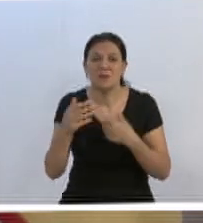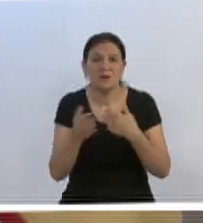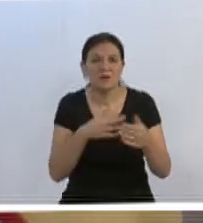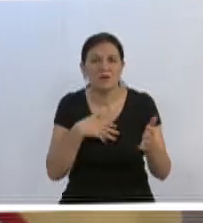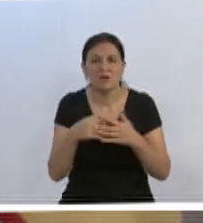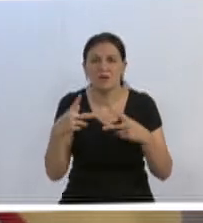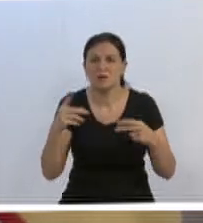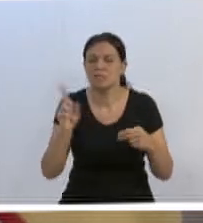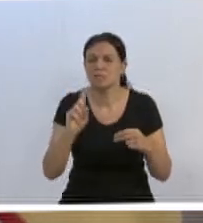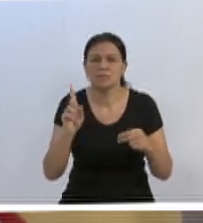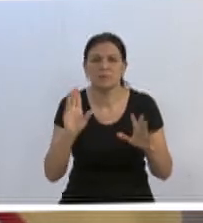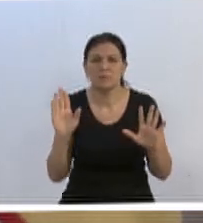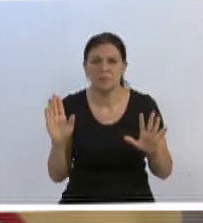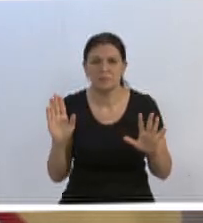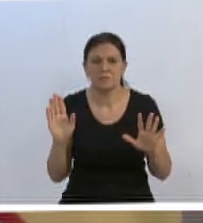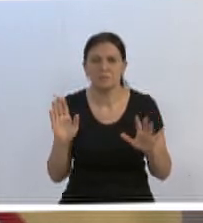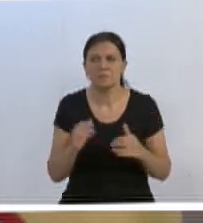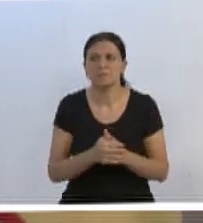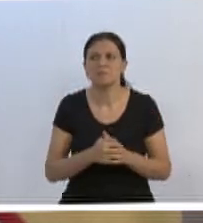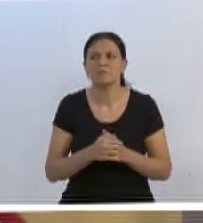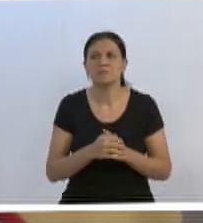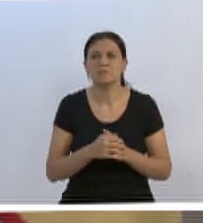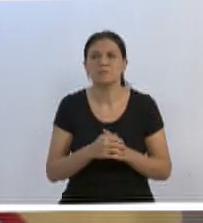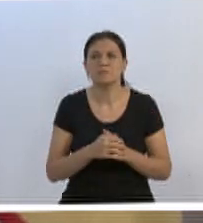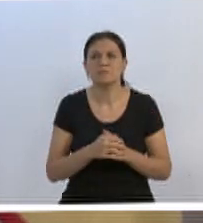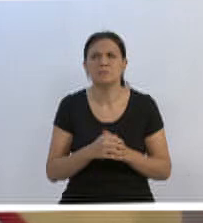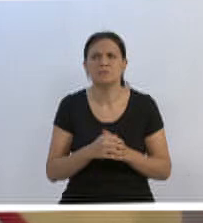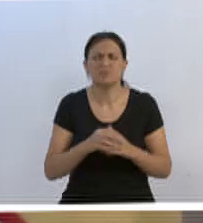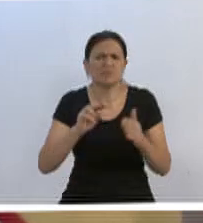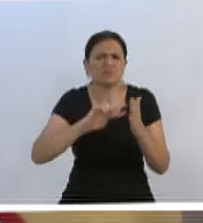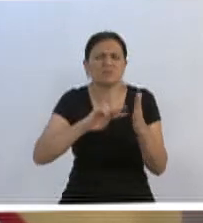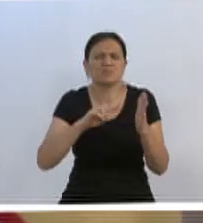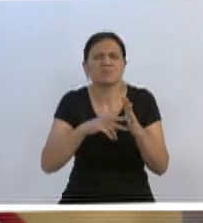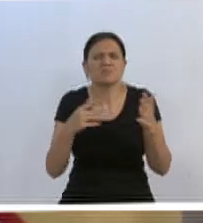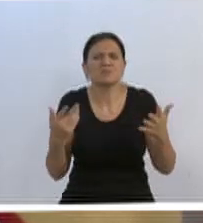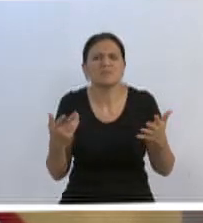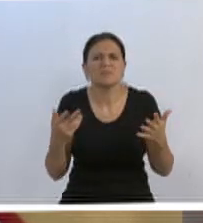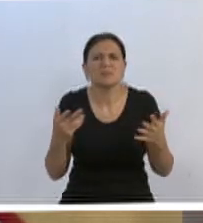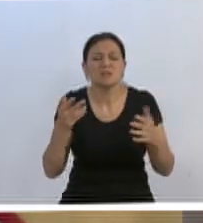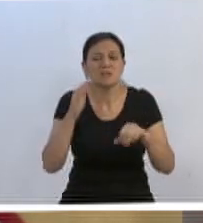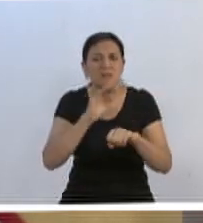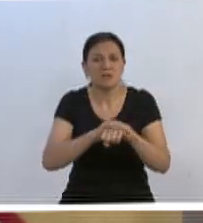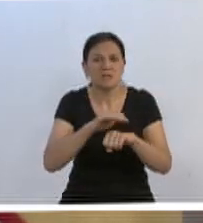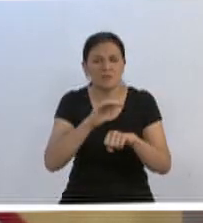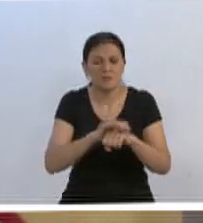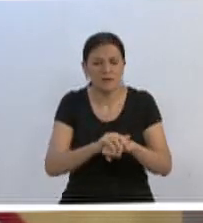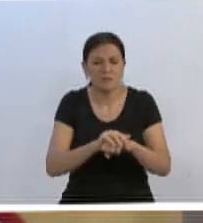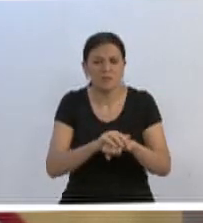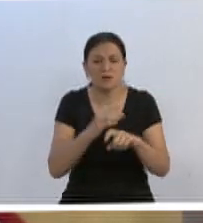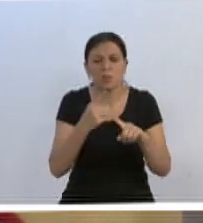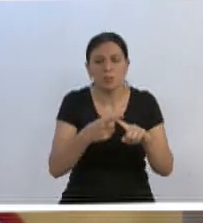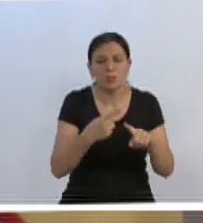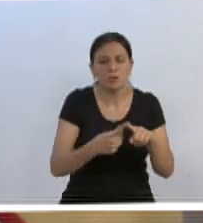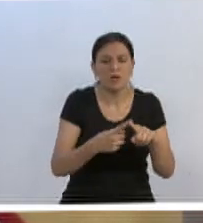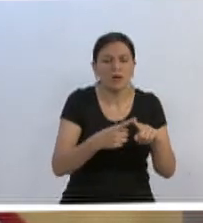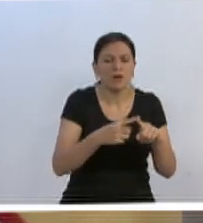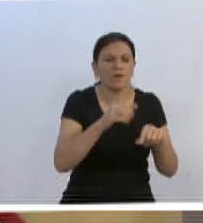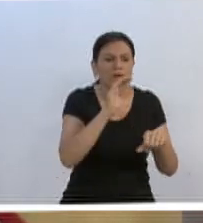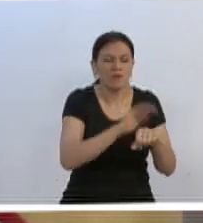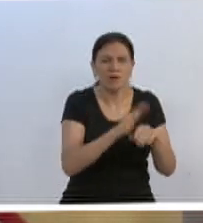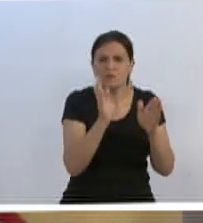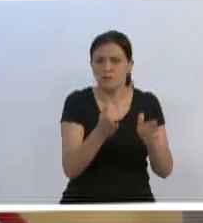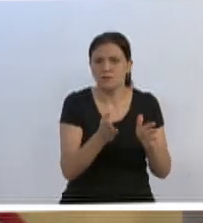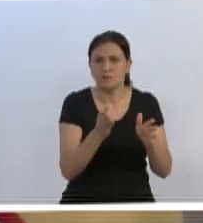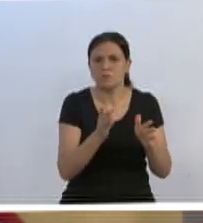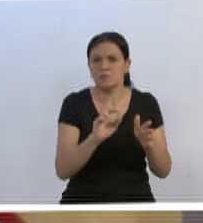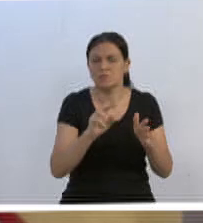nem a oposição pela oposição. E o que isso significa? Não fazer a situação pela situação significa, por